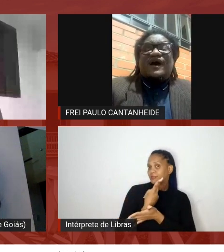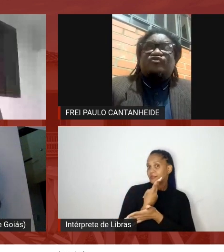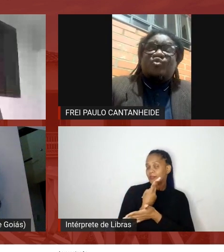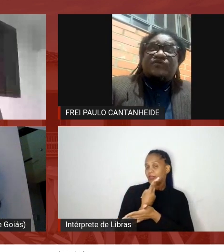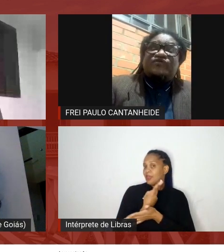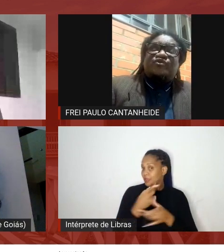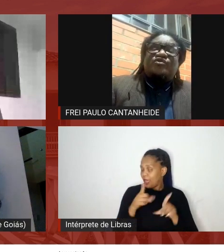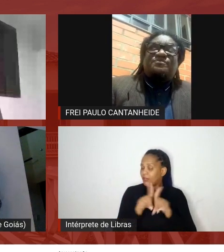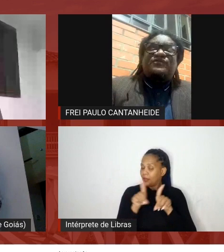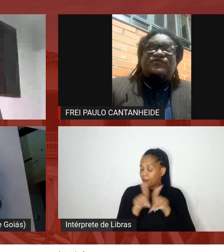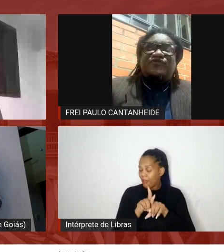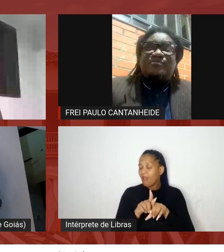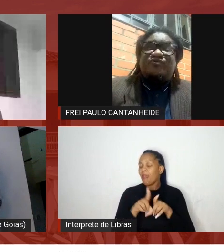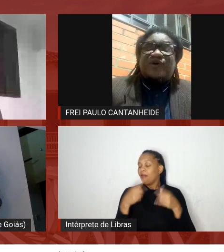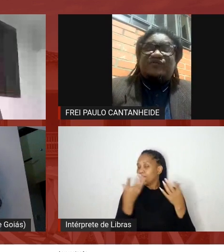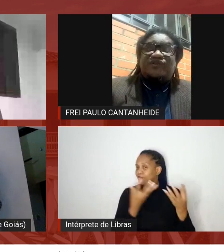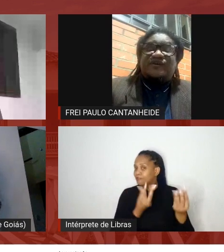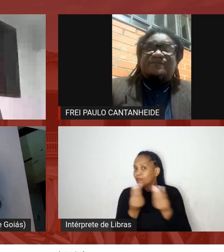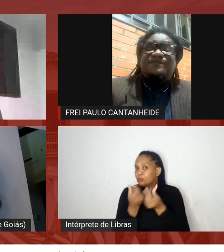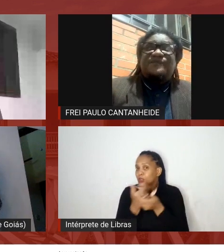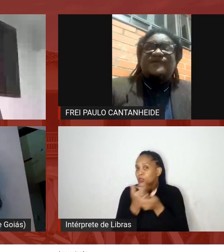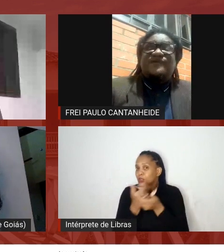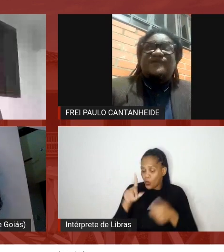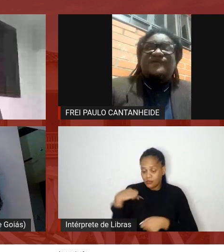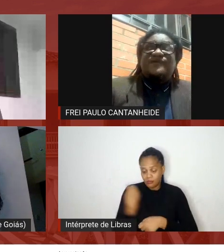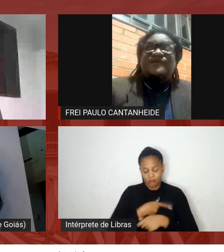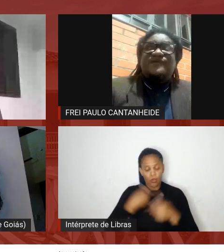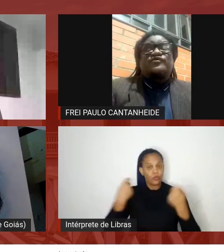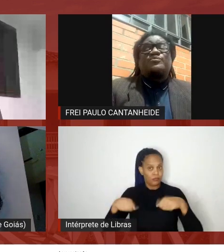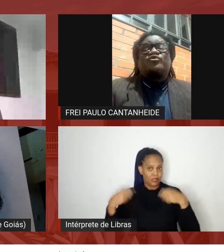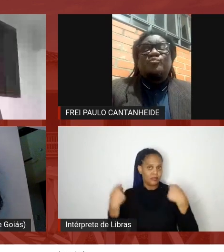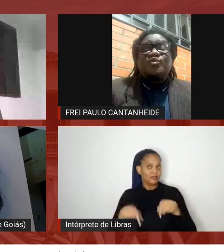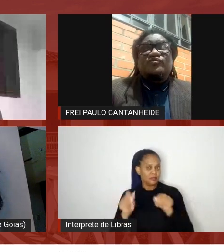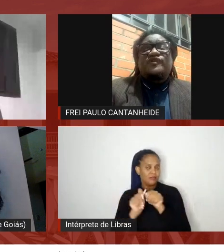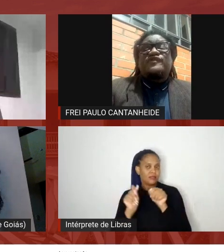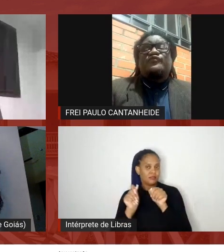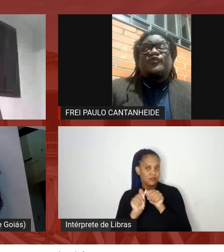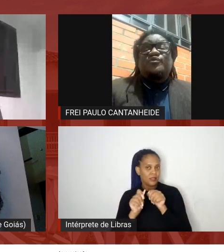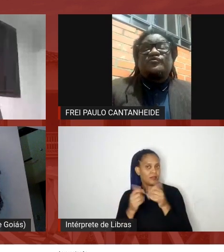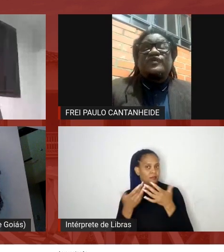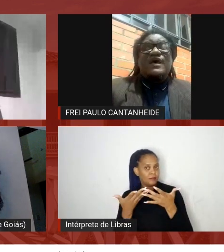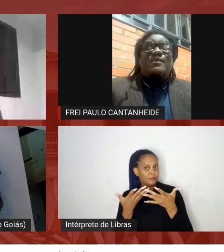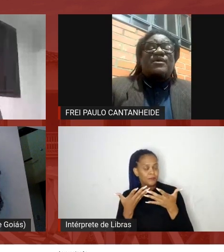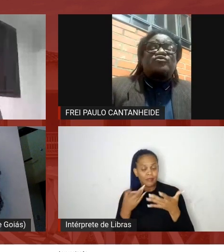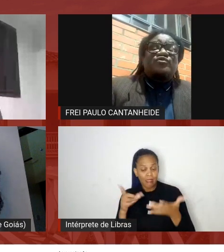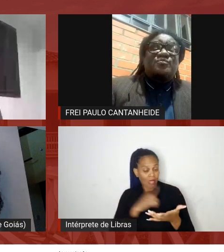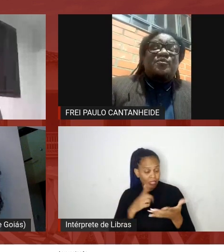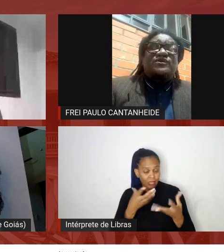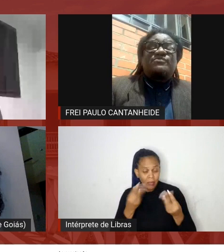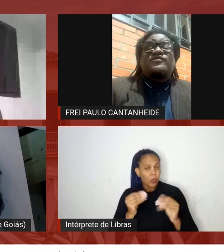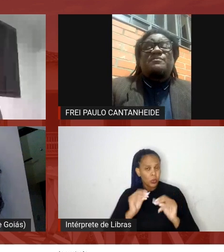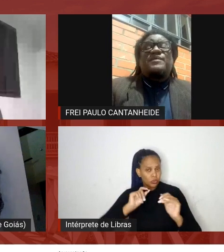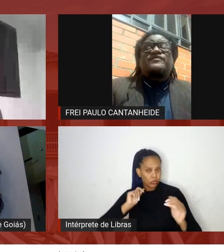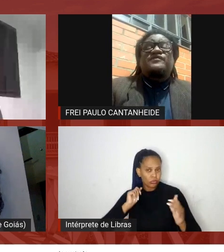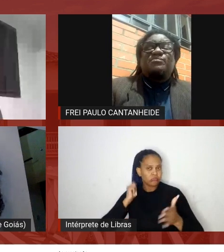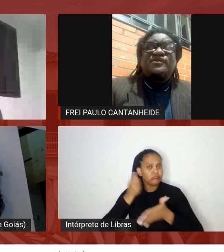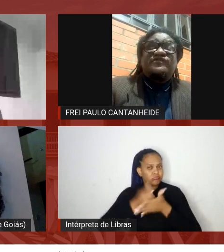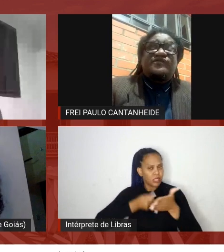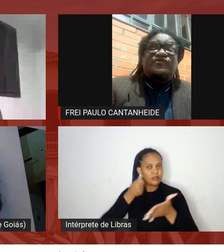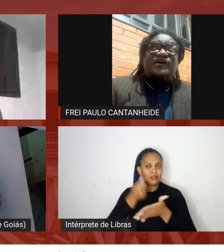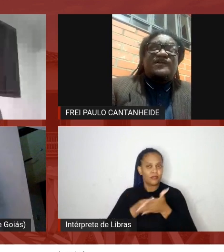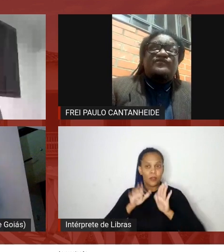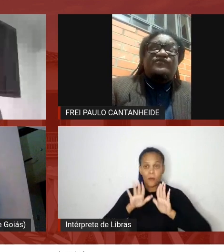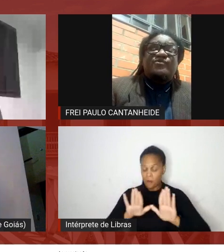as coisas que nós precisamos fazer são muitas temos muitos desafios mas nós não podemos ser